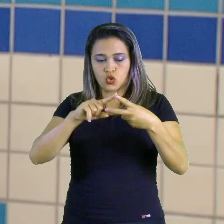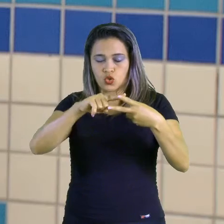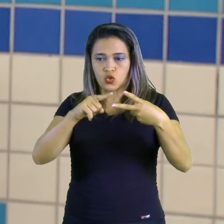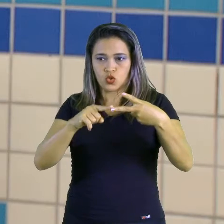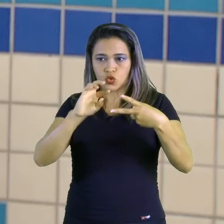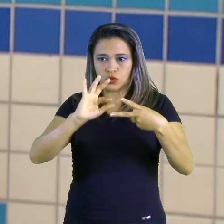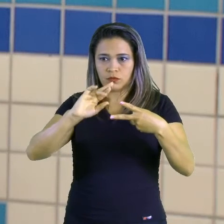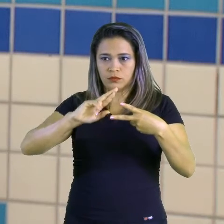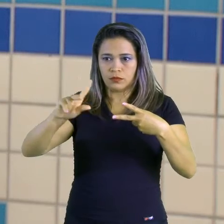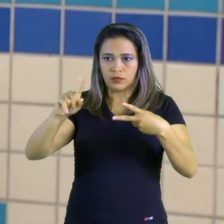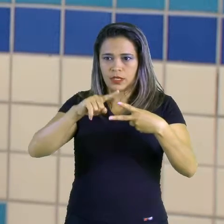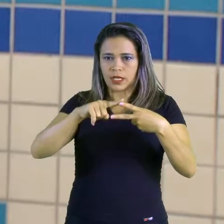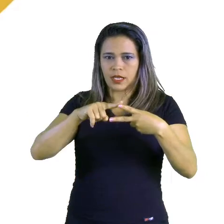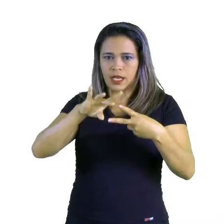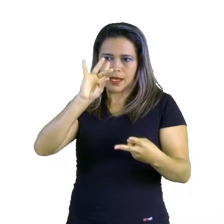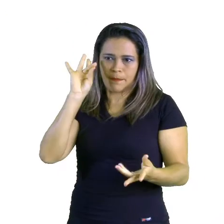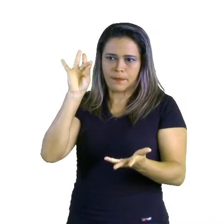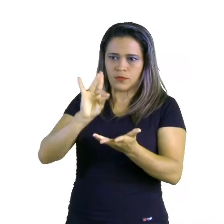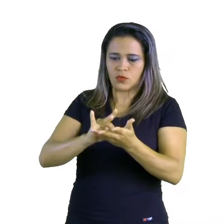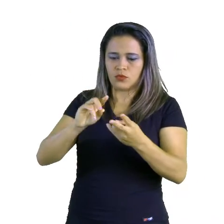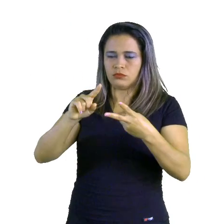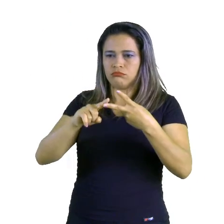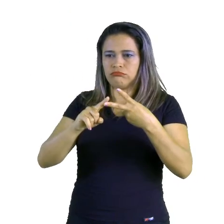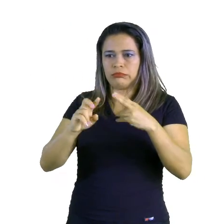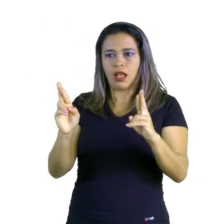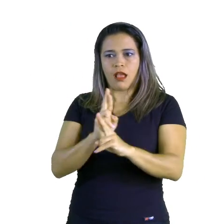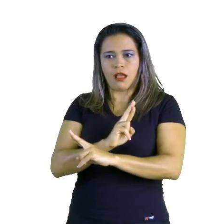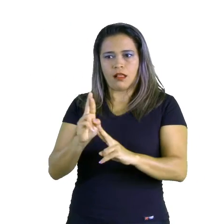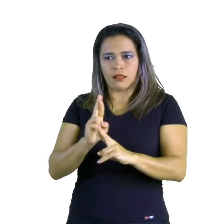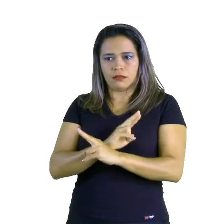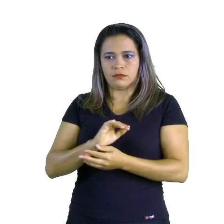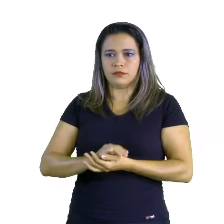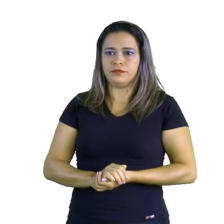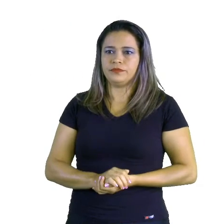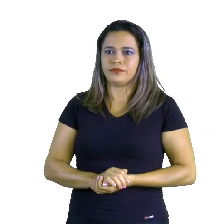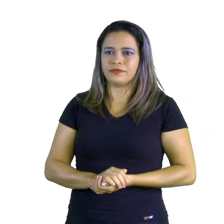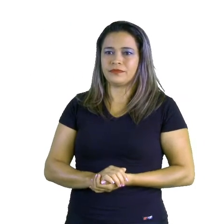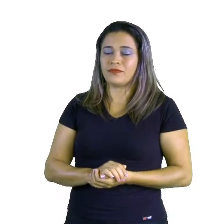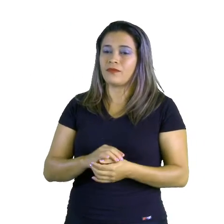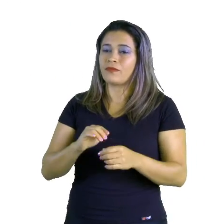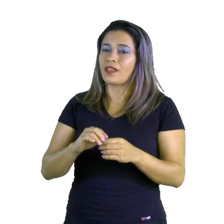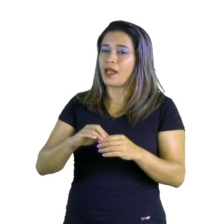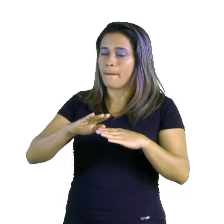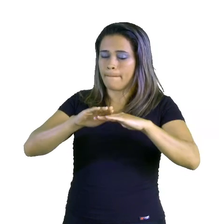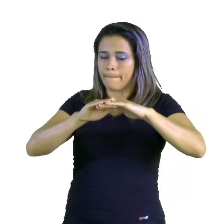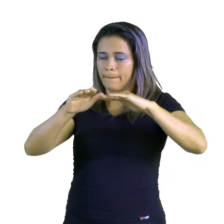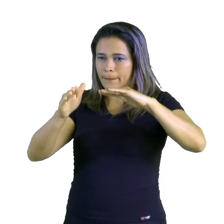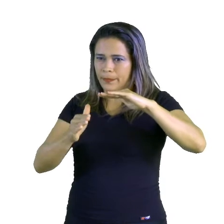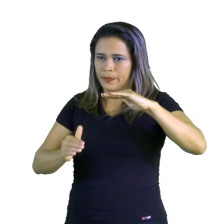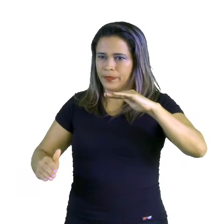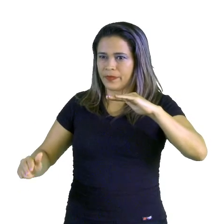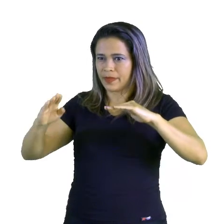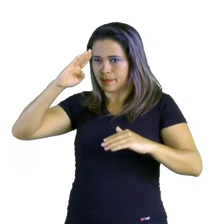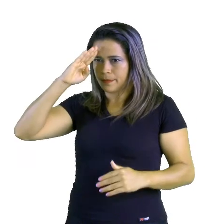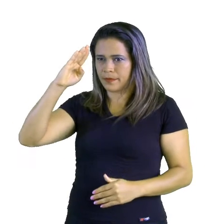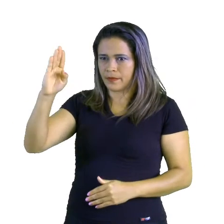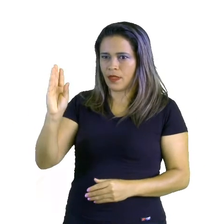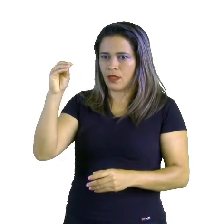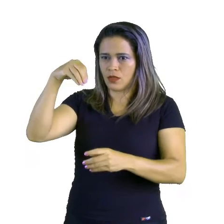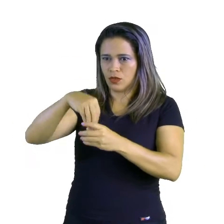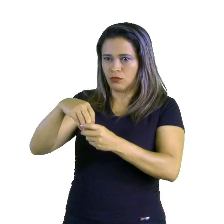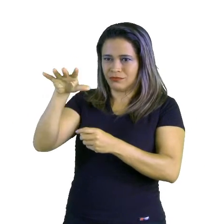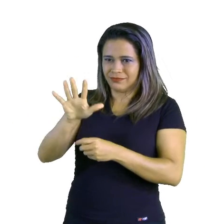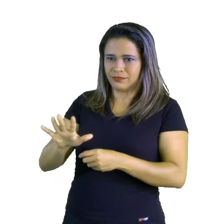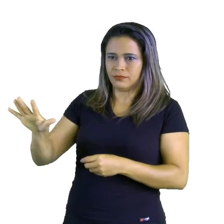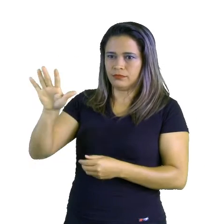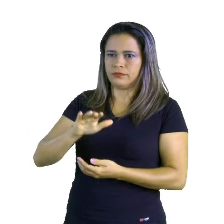Depressões absolutas e depressões relativas. As depressões, as principais depressões dentro do continente asiático são dos